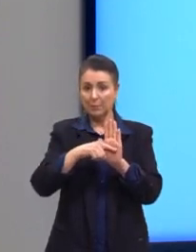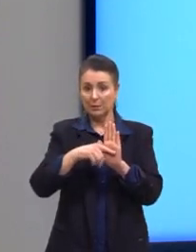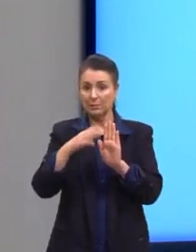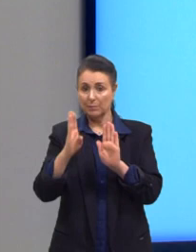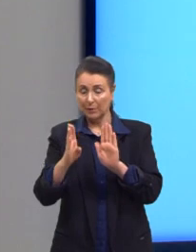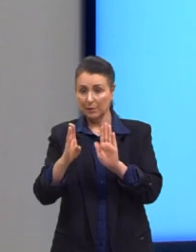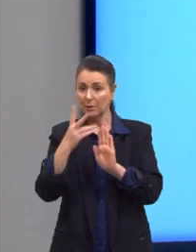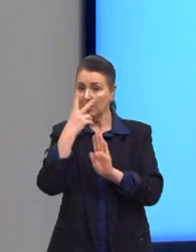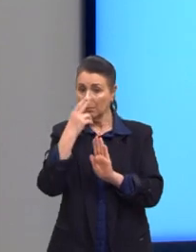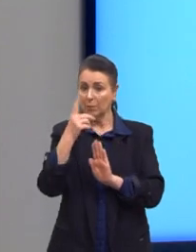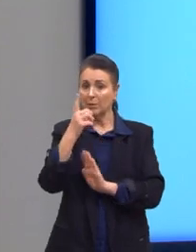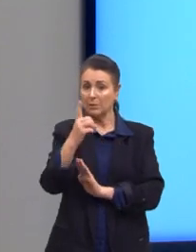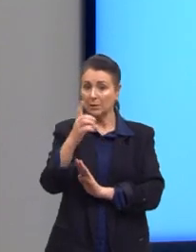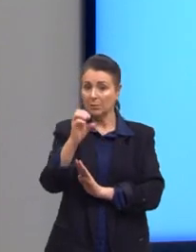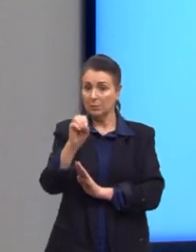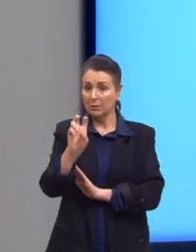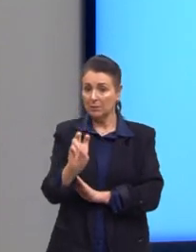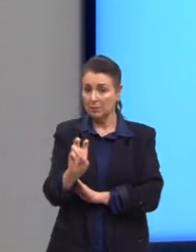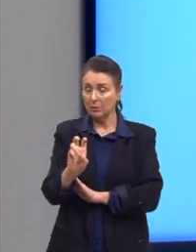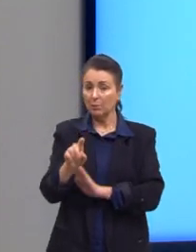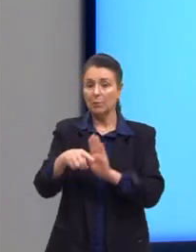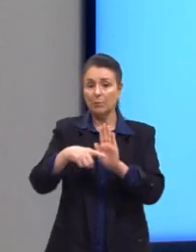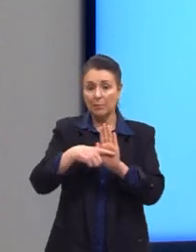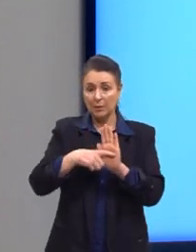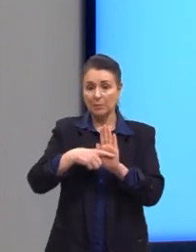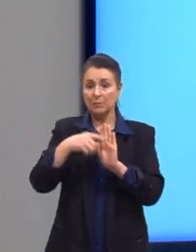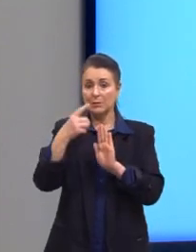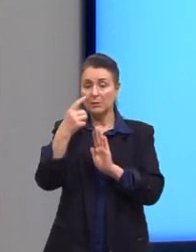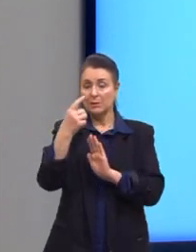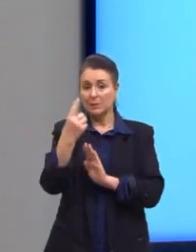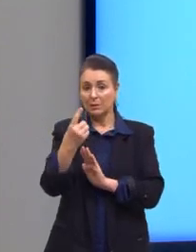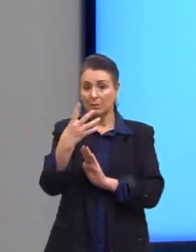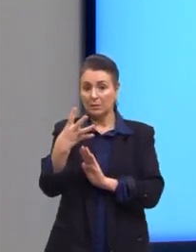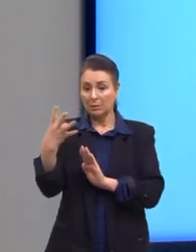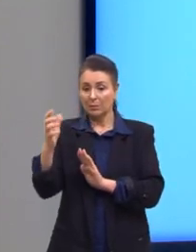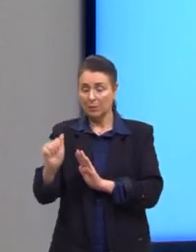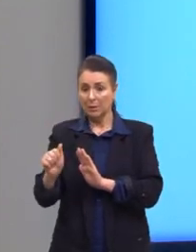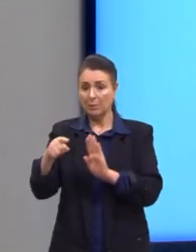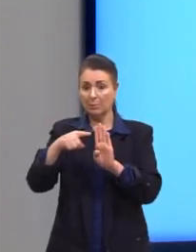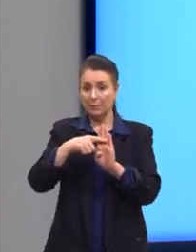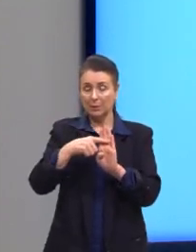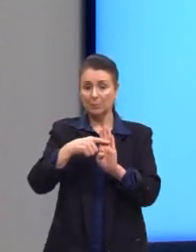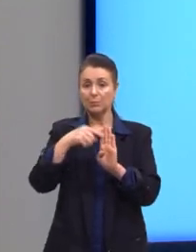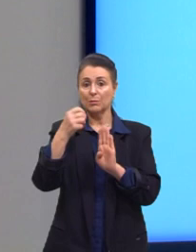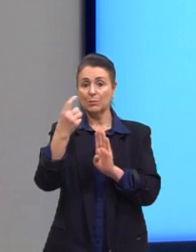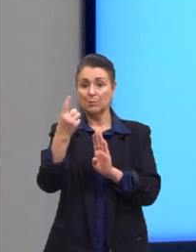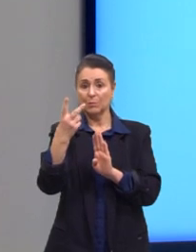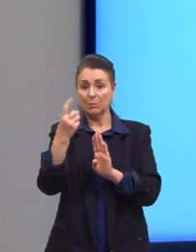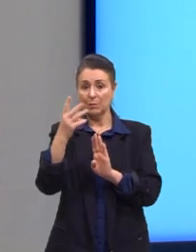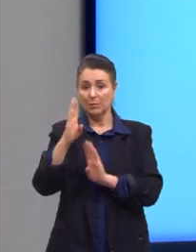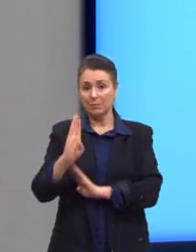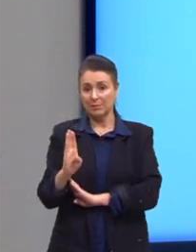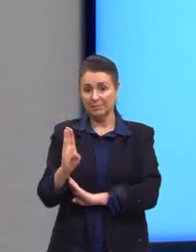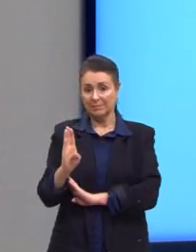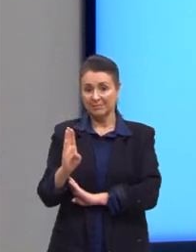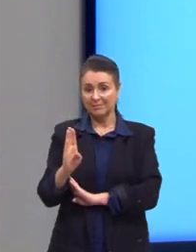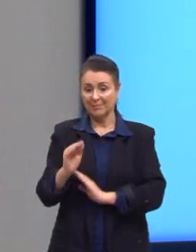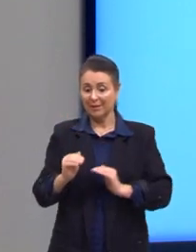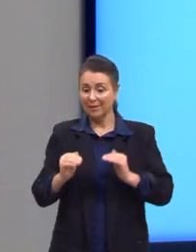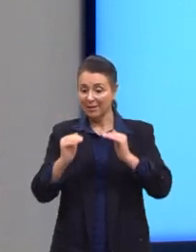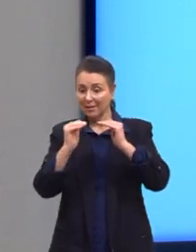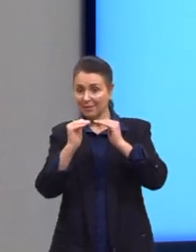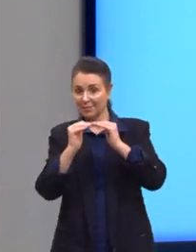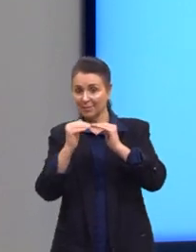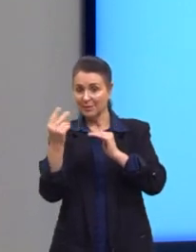igual a 105 menos 144 a, menos 12 b. As duas igualdades que